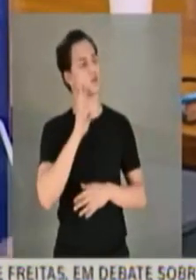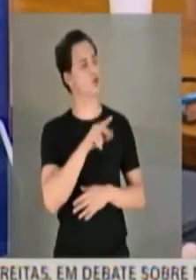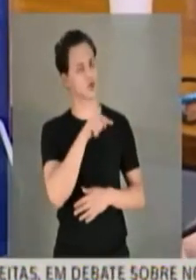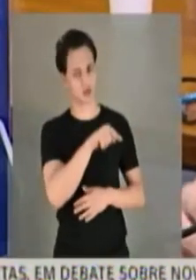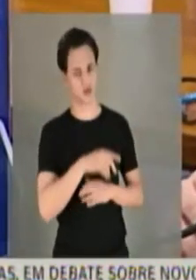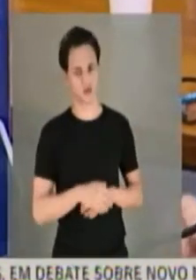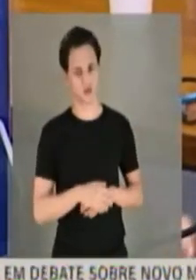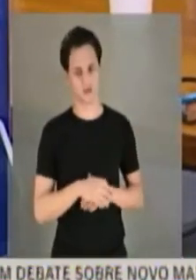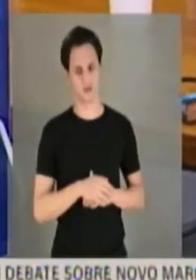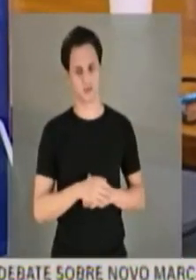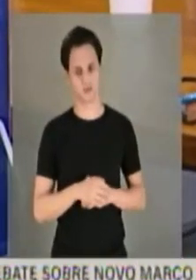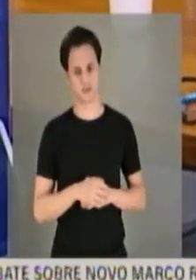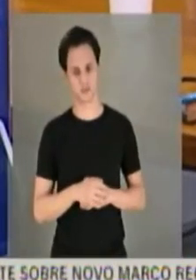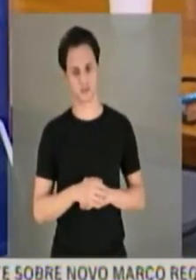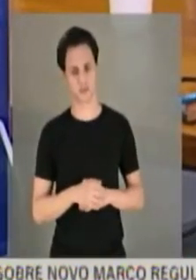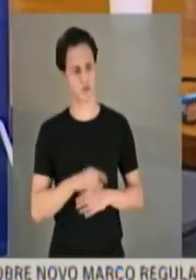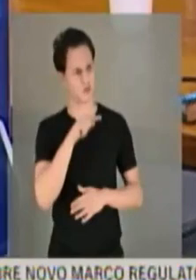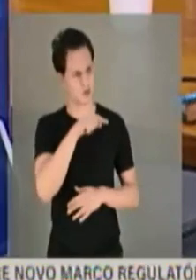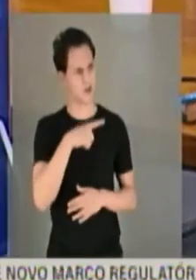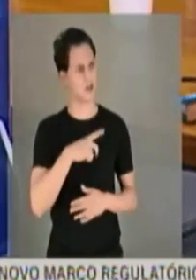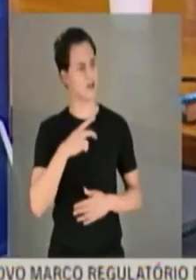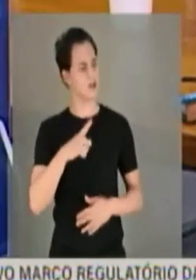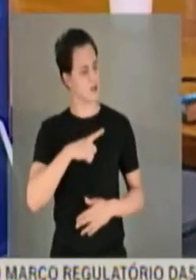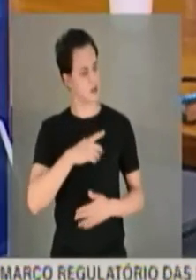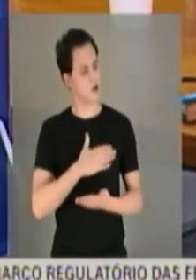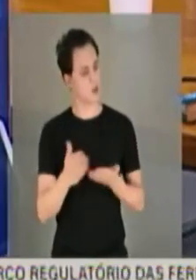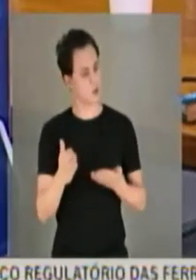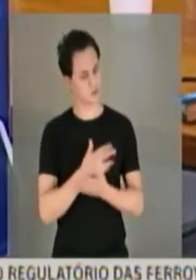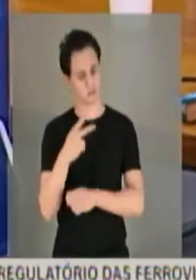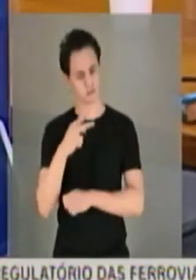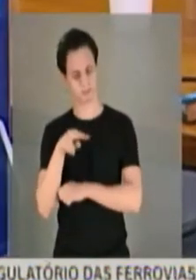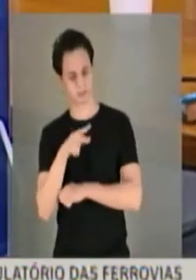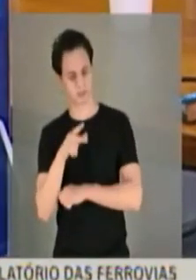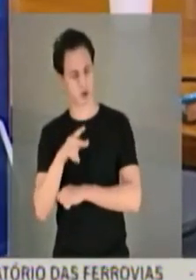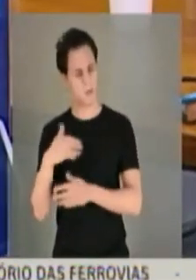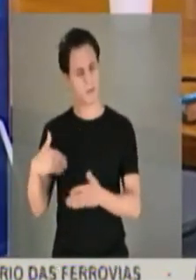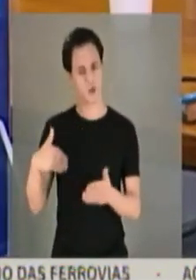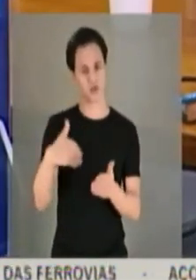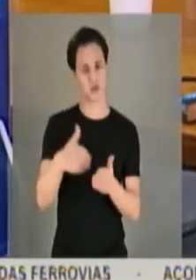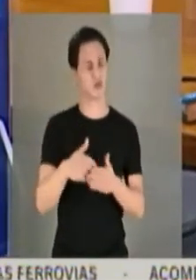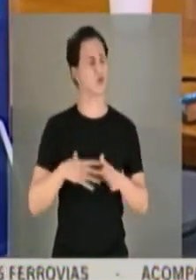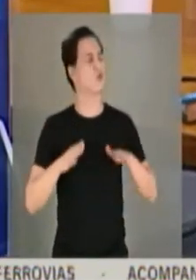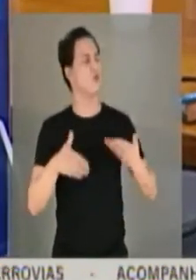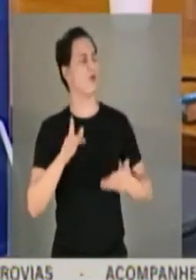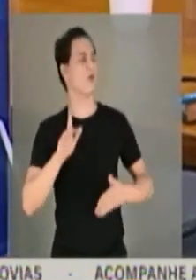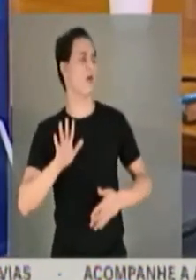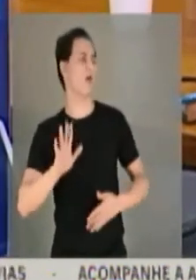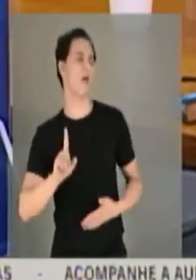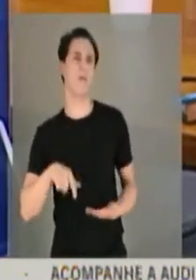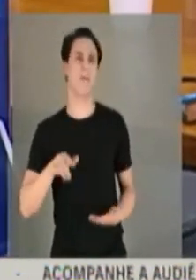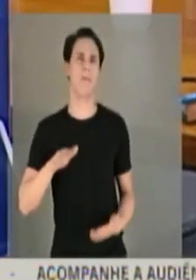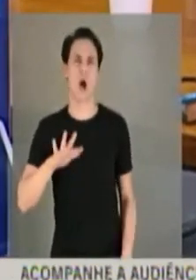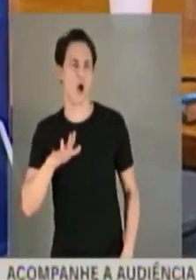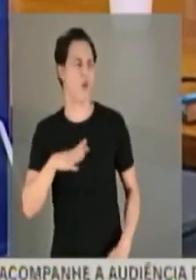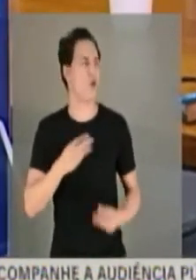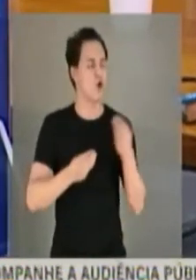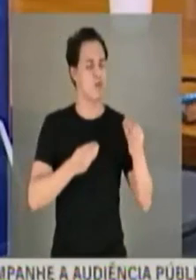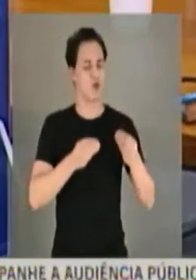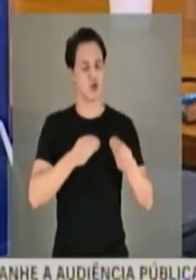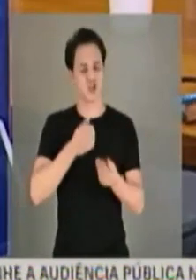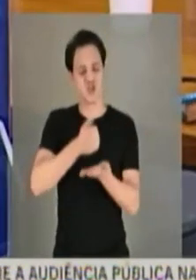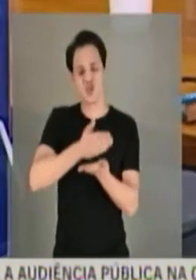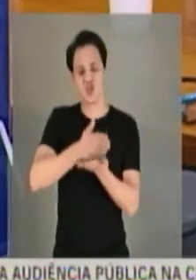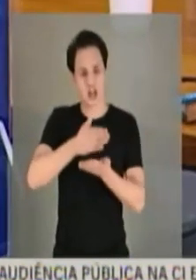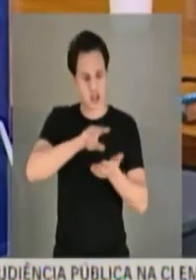chefiou alguns processos de fiscalização e controle do Tribunal de Contas. Qual é mais ou menos a forma de se dividir esses processos?